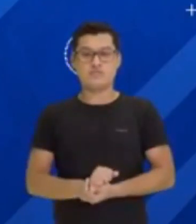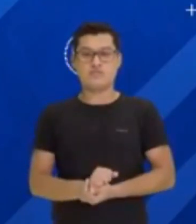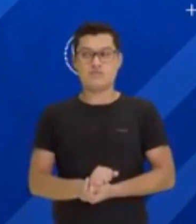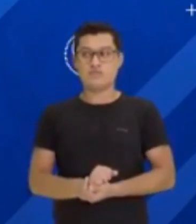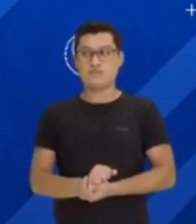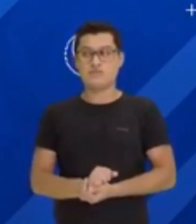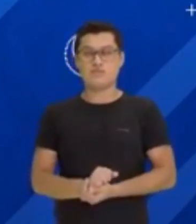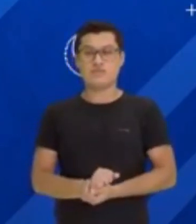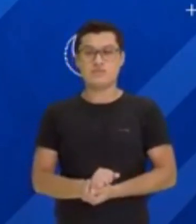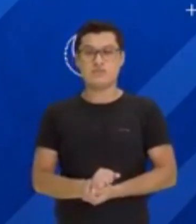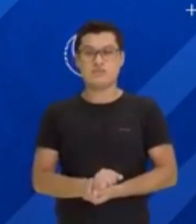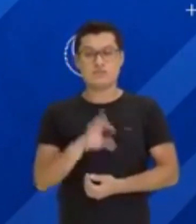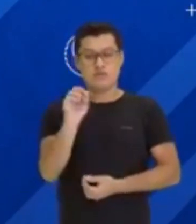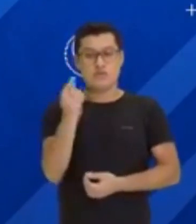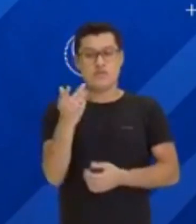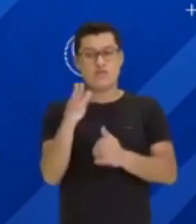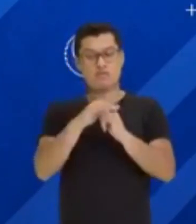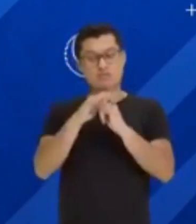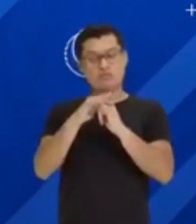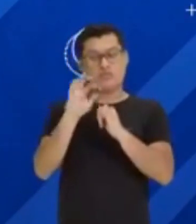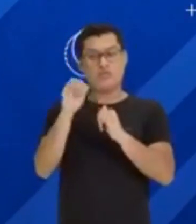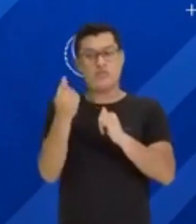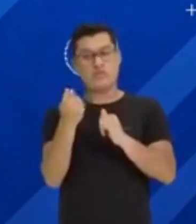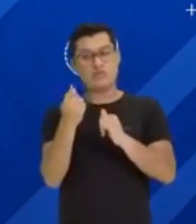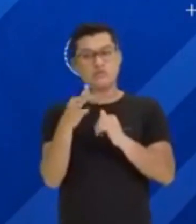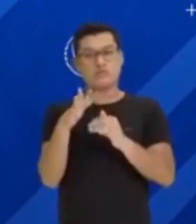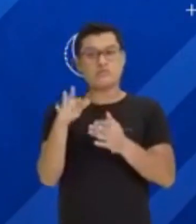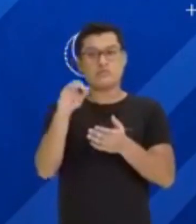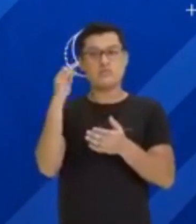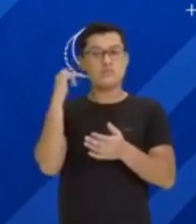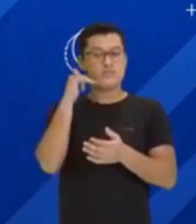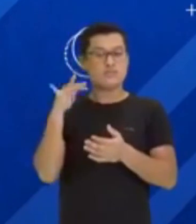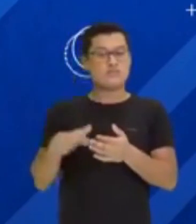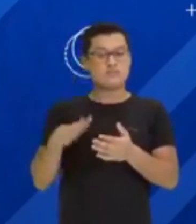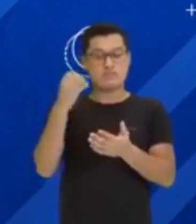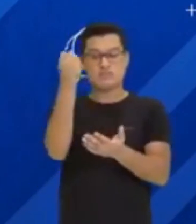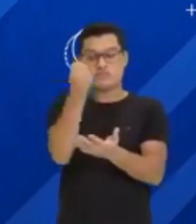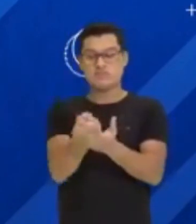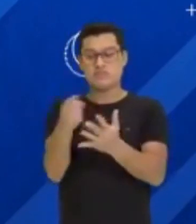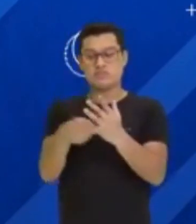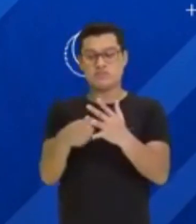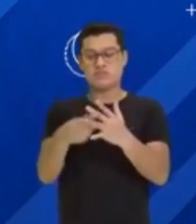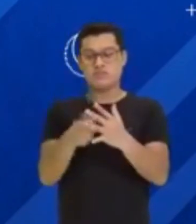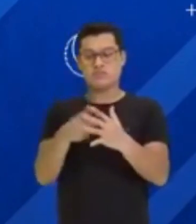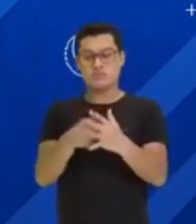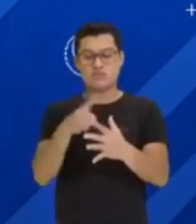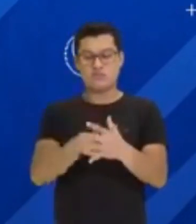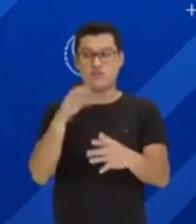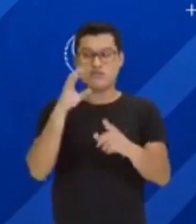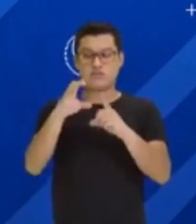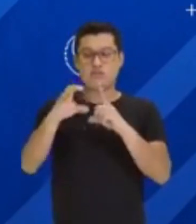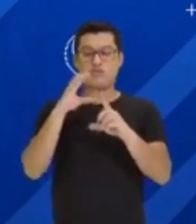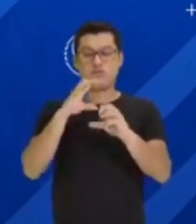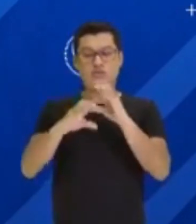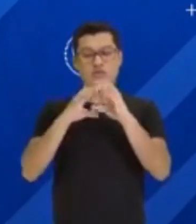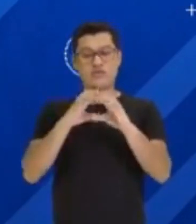.br Ou no YouTube ou pelo celular, baixando o aplicativo Cultura Rede de Comunicação.